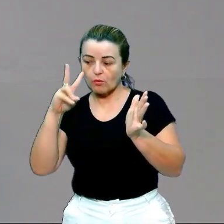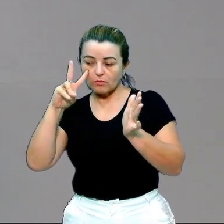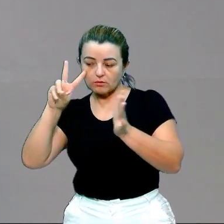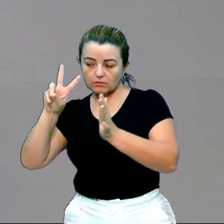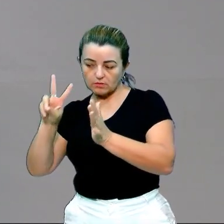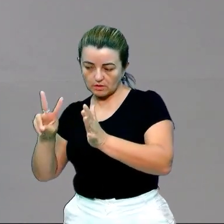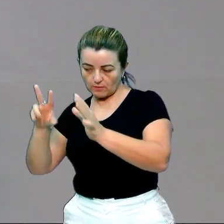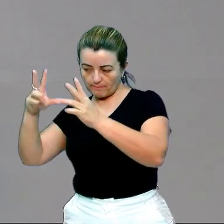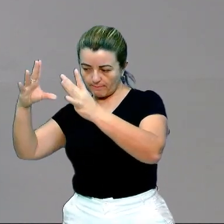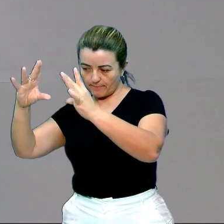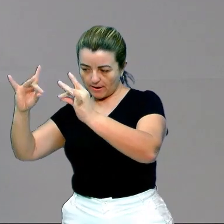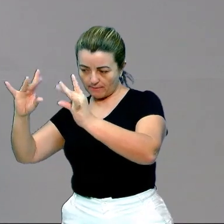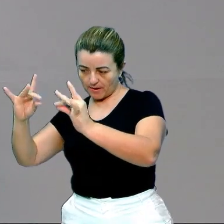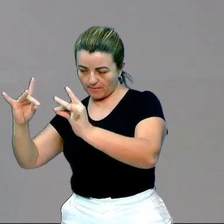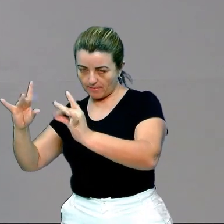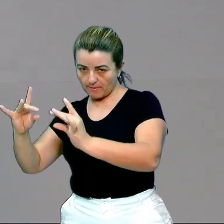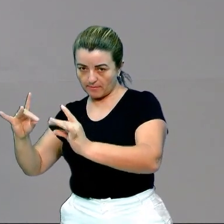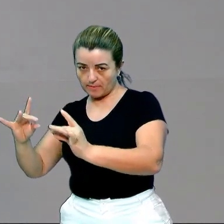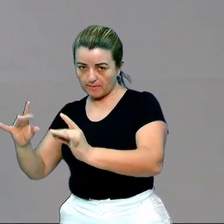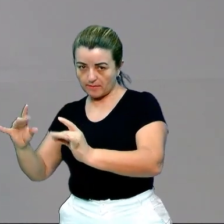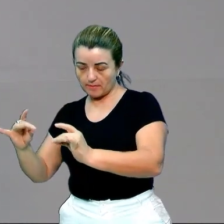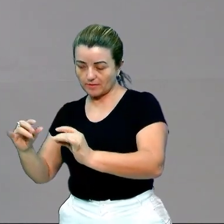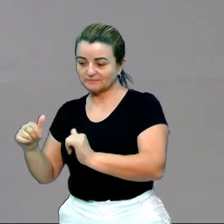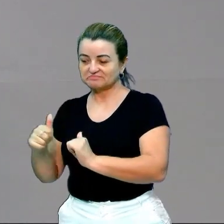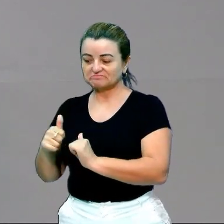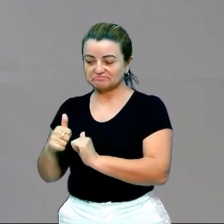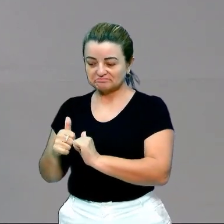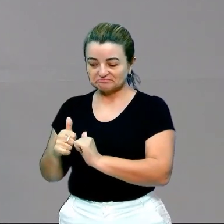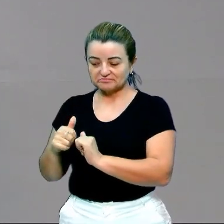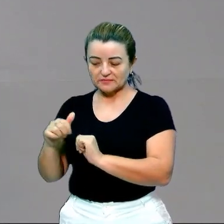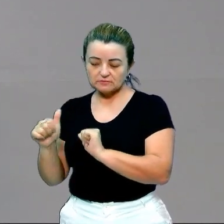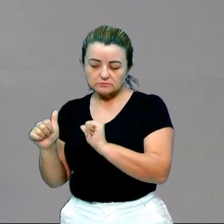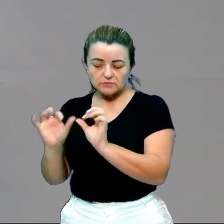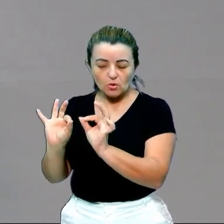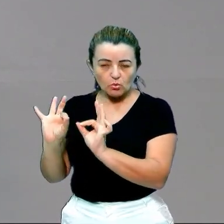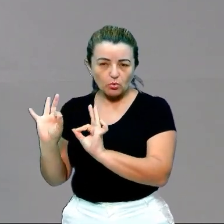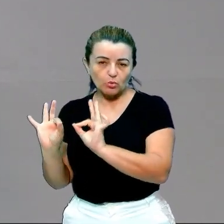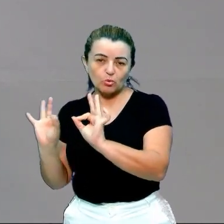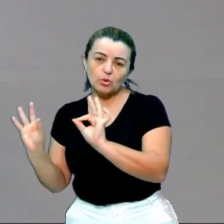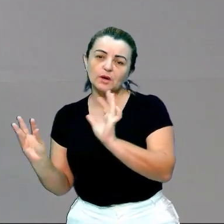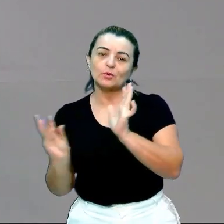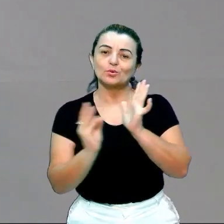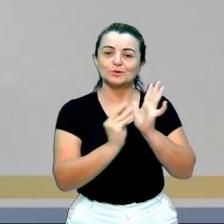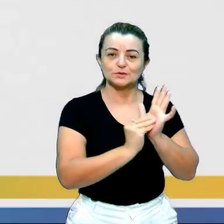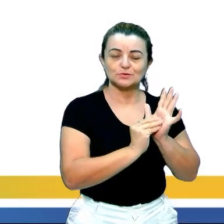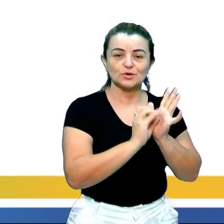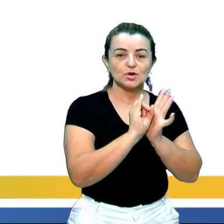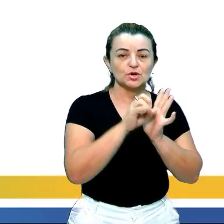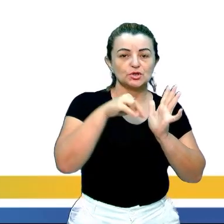uma citação indireta. Ele falou a mesma coisa, só que com as palavras dele.